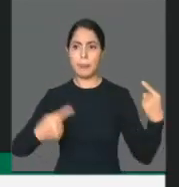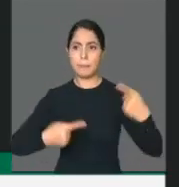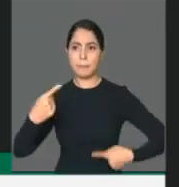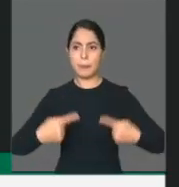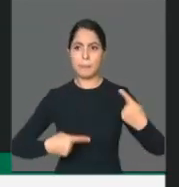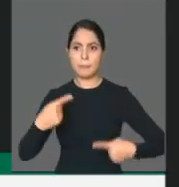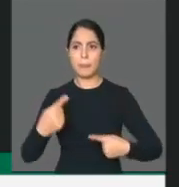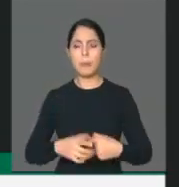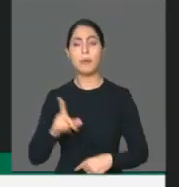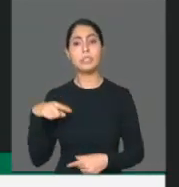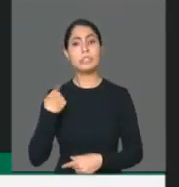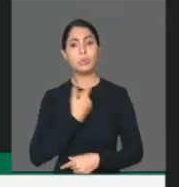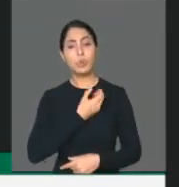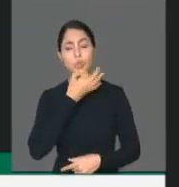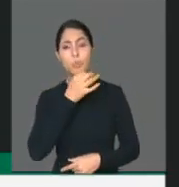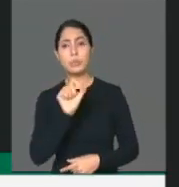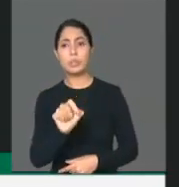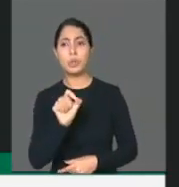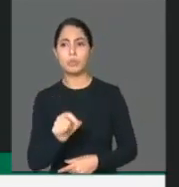no mérito entendemos então que nós somos contrários.